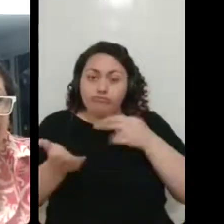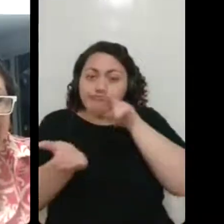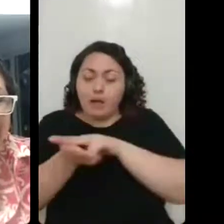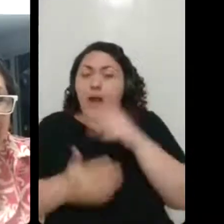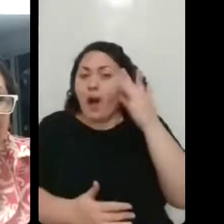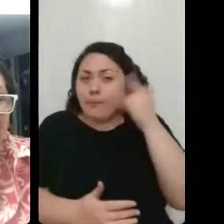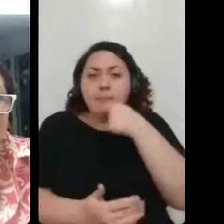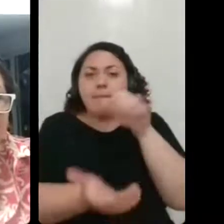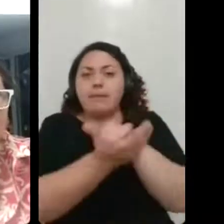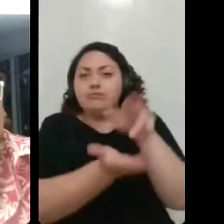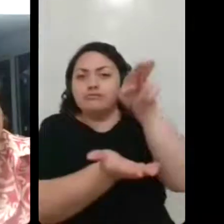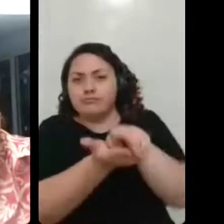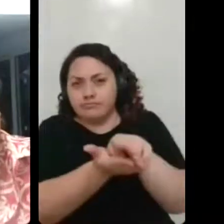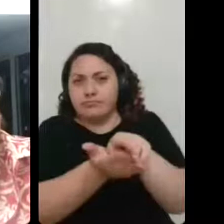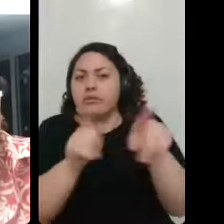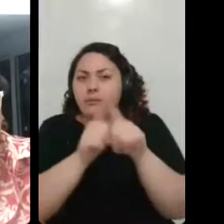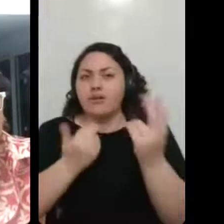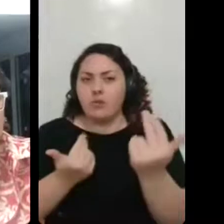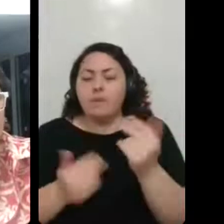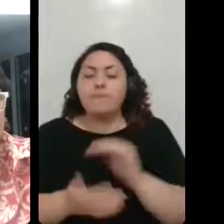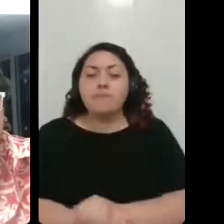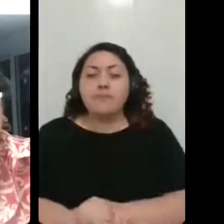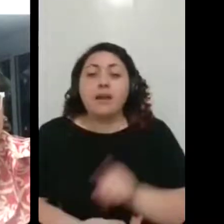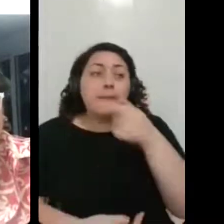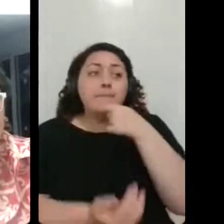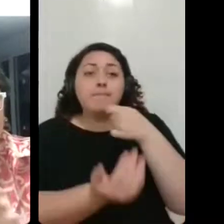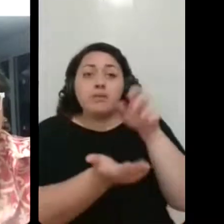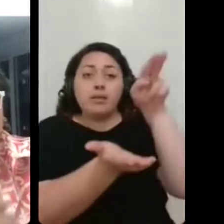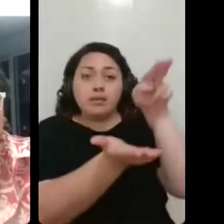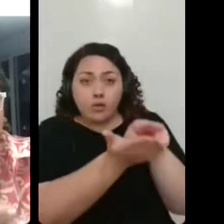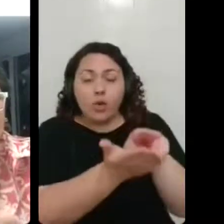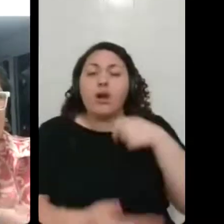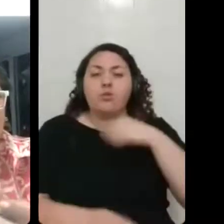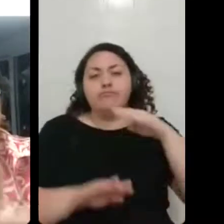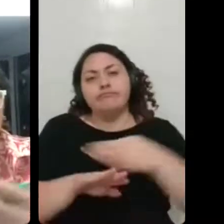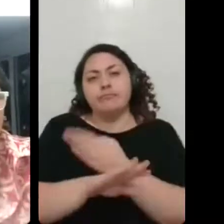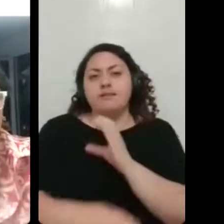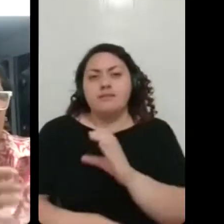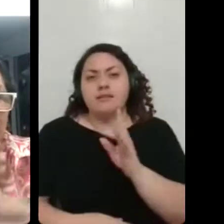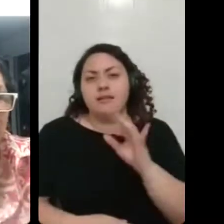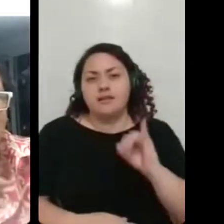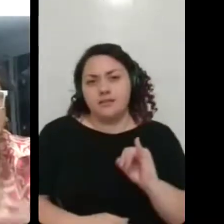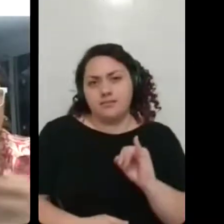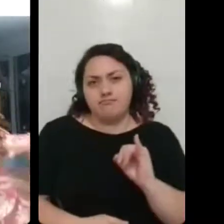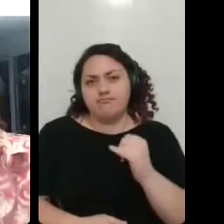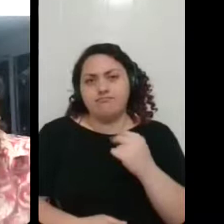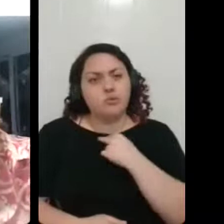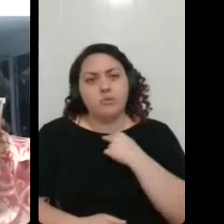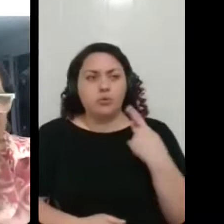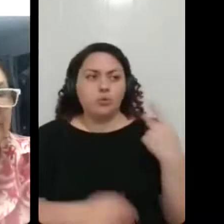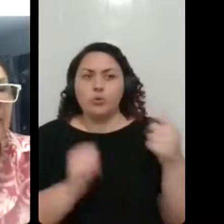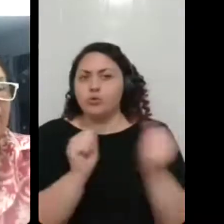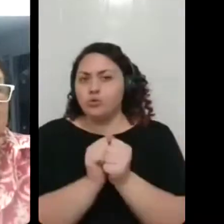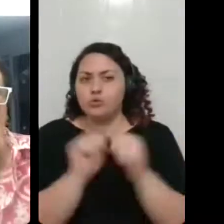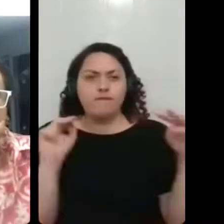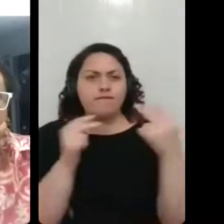logo que ele internou, eu fui pra CTI. Então, não existiu essa situação de ficarmos juntos, ou nos vermos